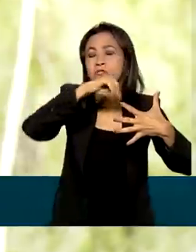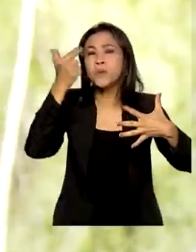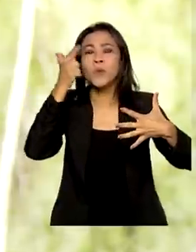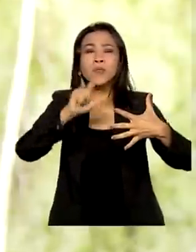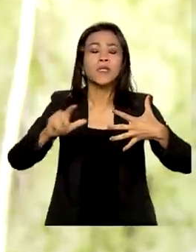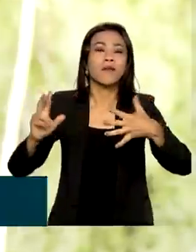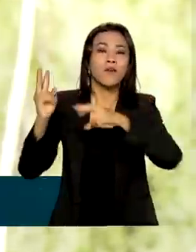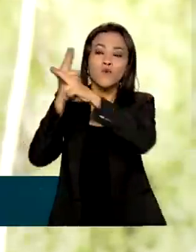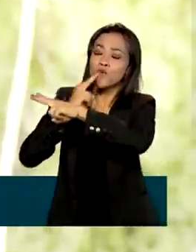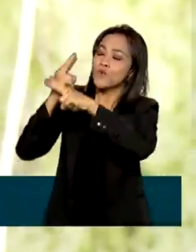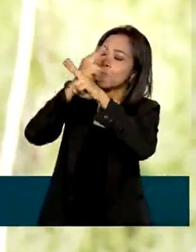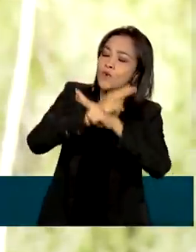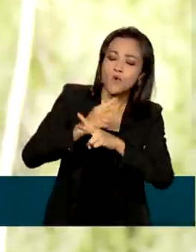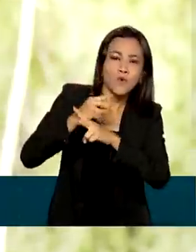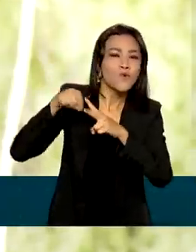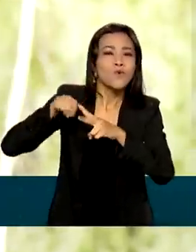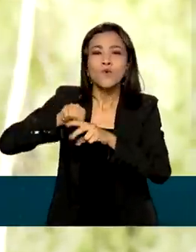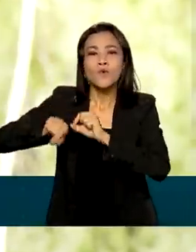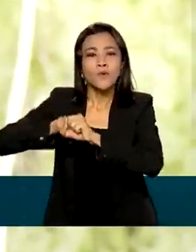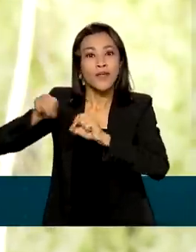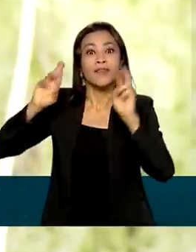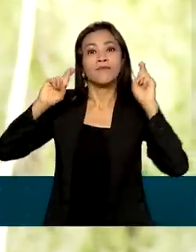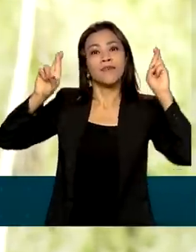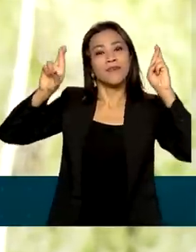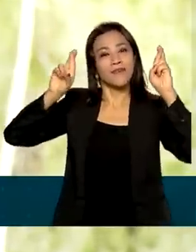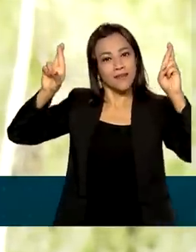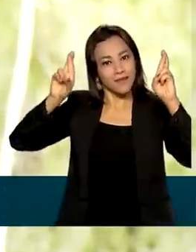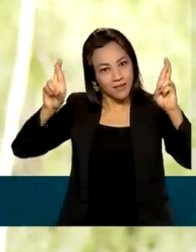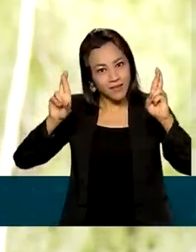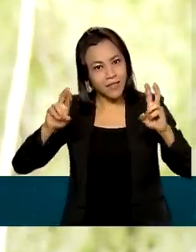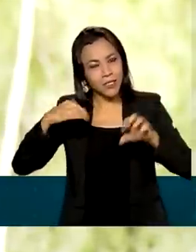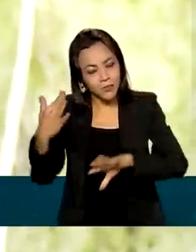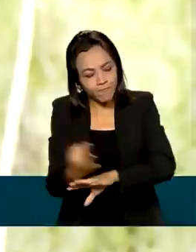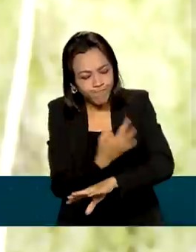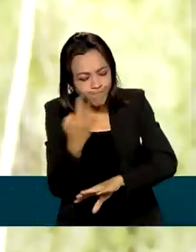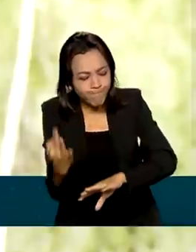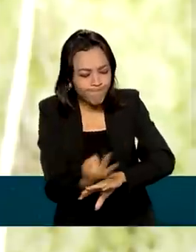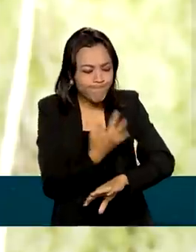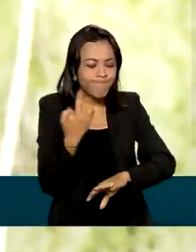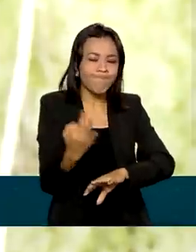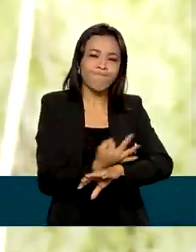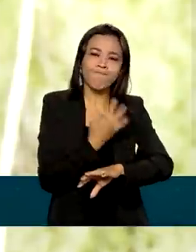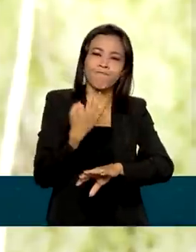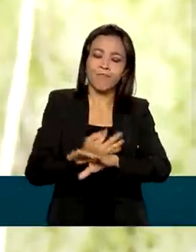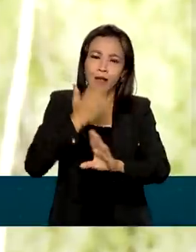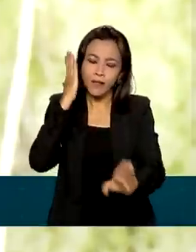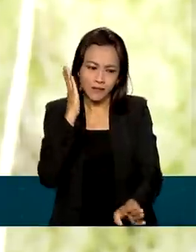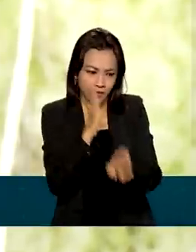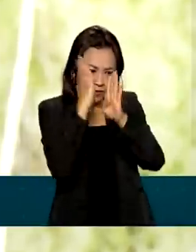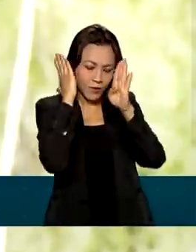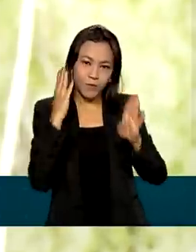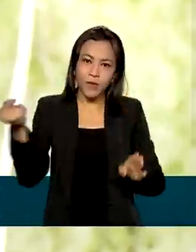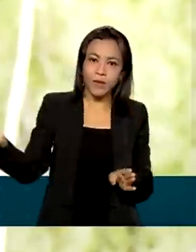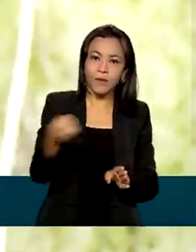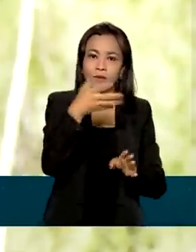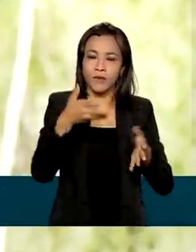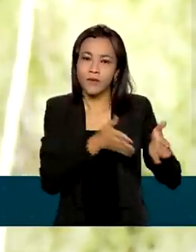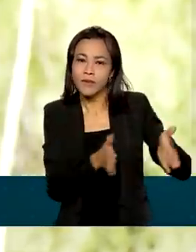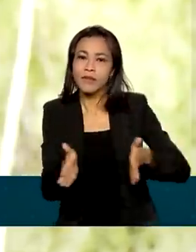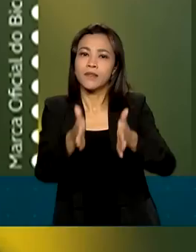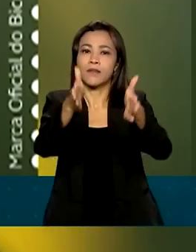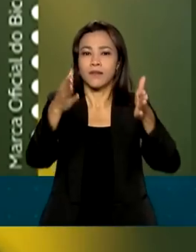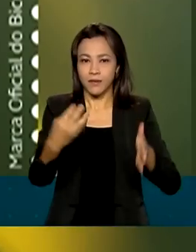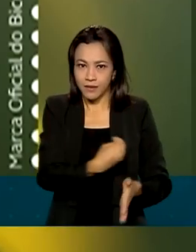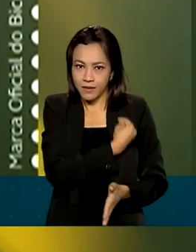ventos de esperança e de resiliência, nos dando a chance da descoberta de novos caminhos pela